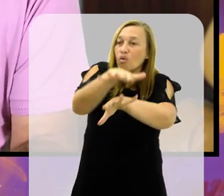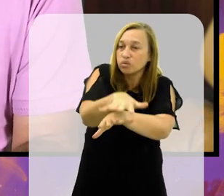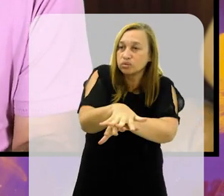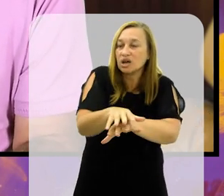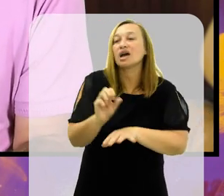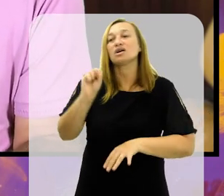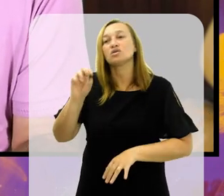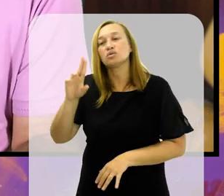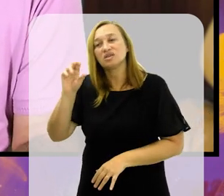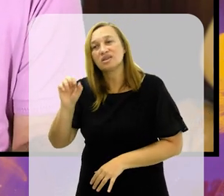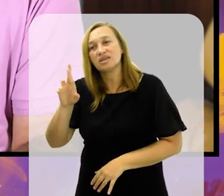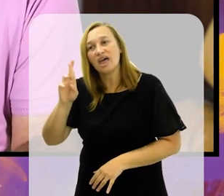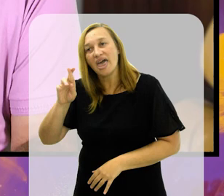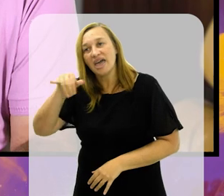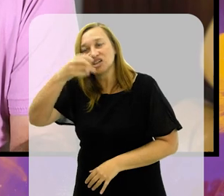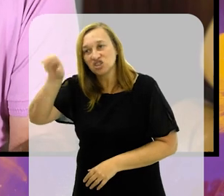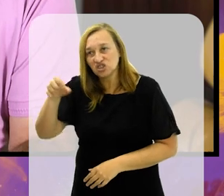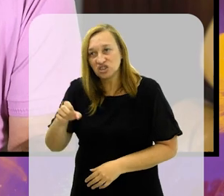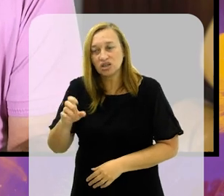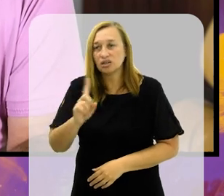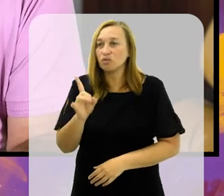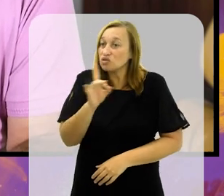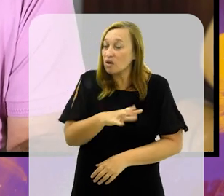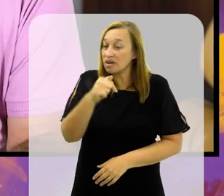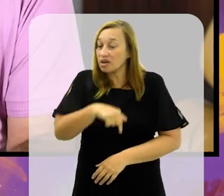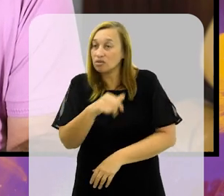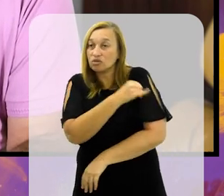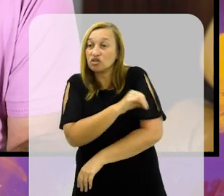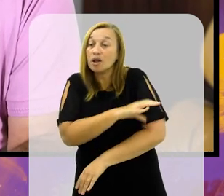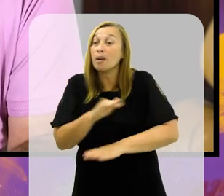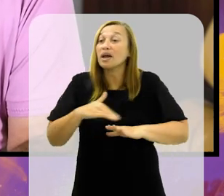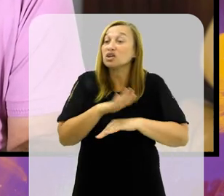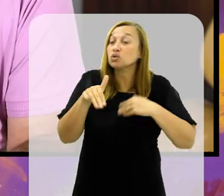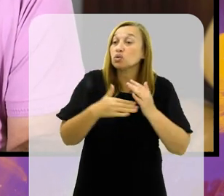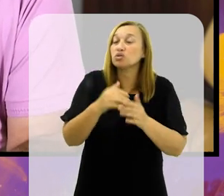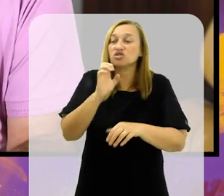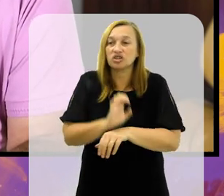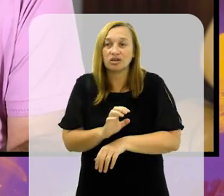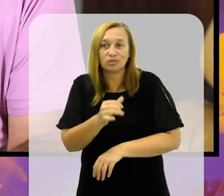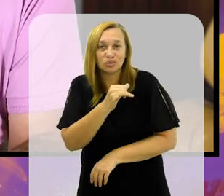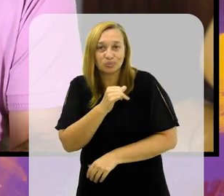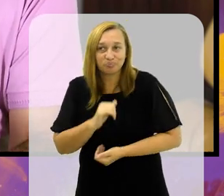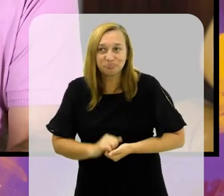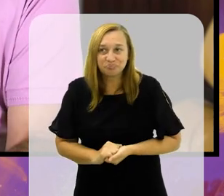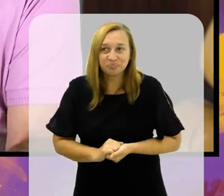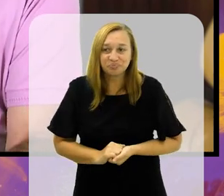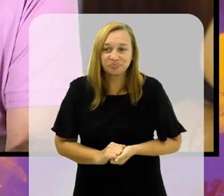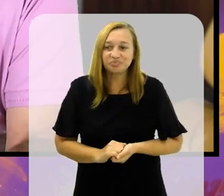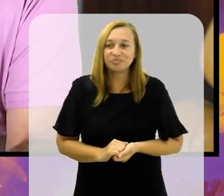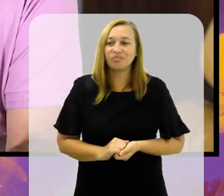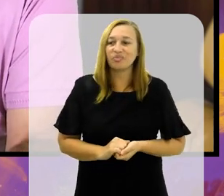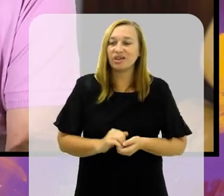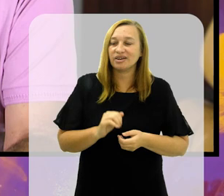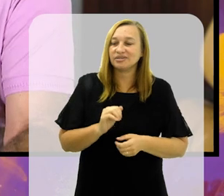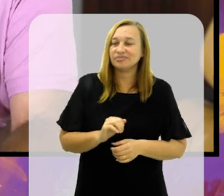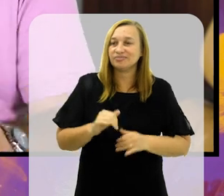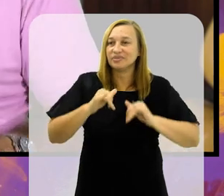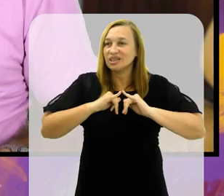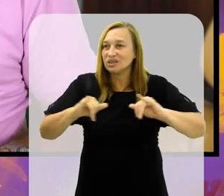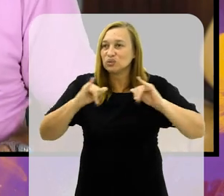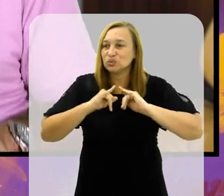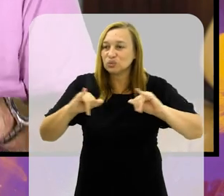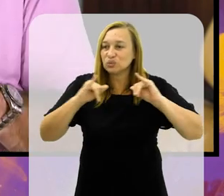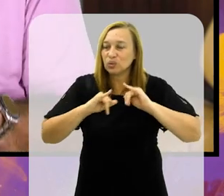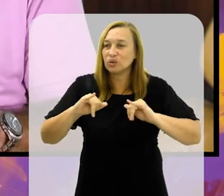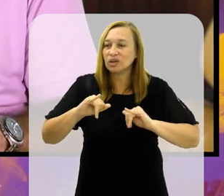por essas campanhas inclusivas que a Suderge tem feito, não só aqui no Rio de Janeiro, mas em todo o estado do Rio.